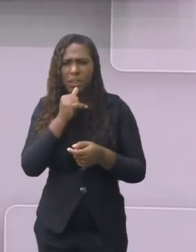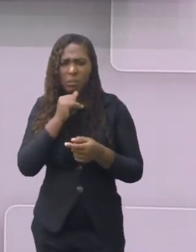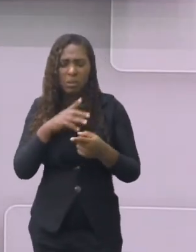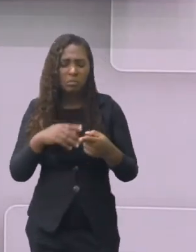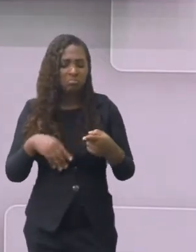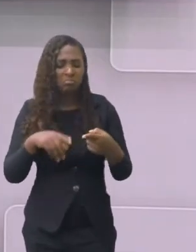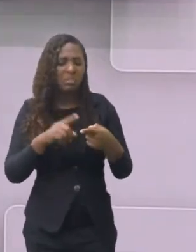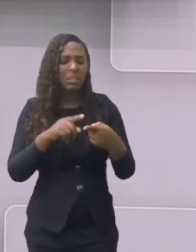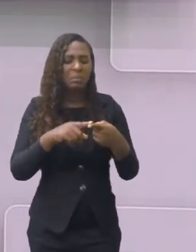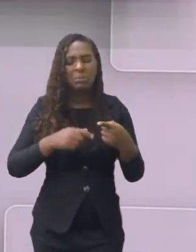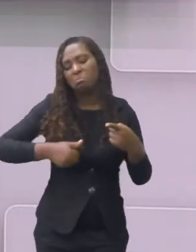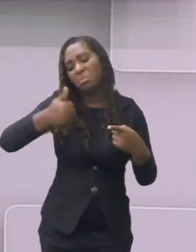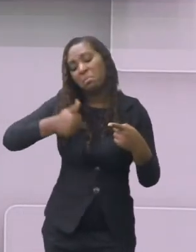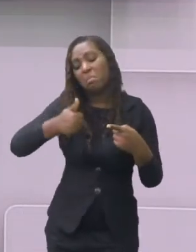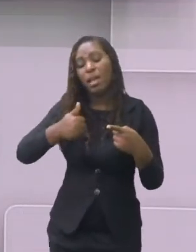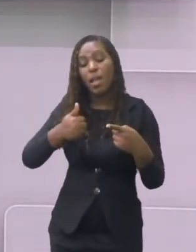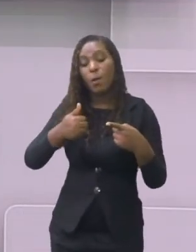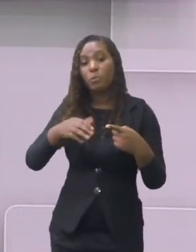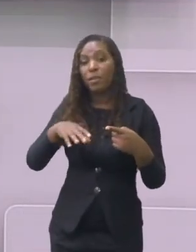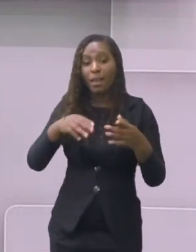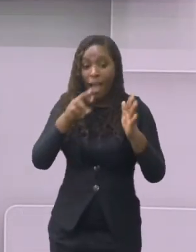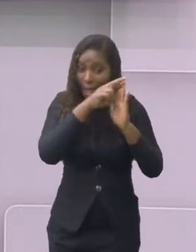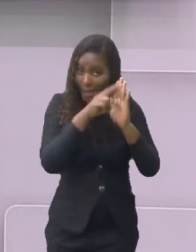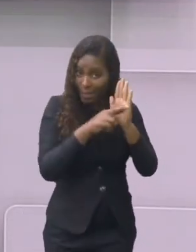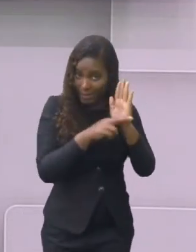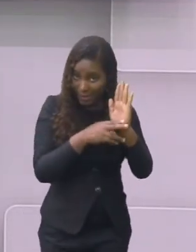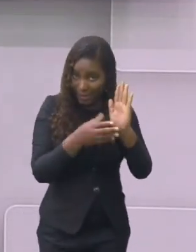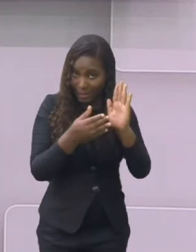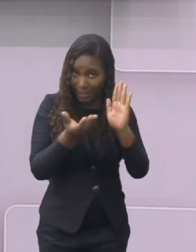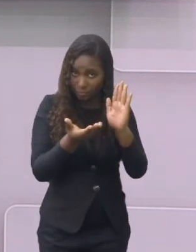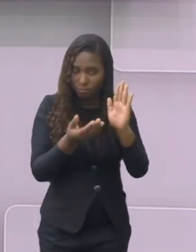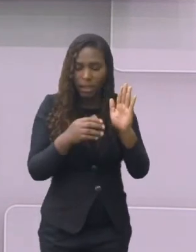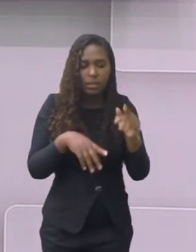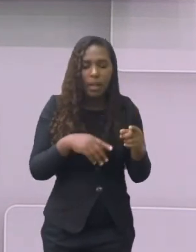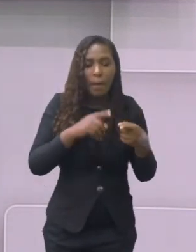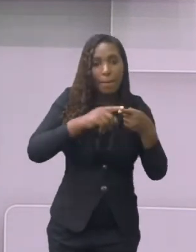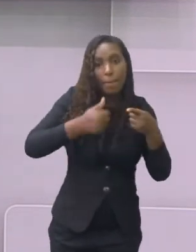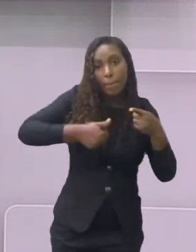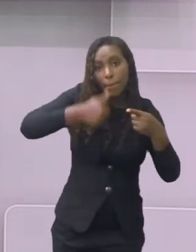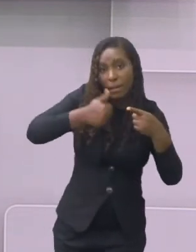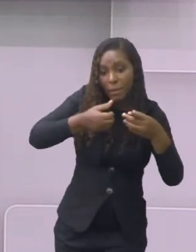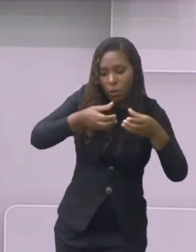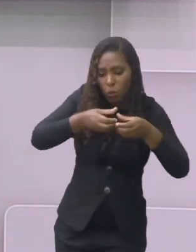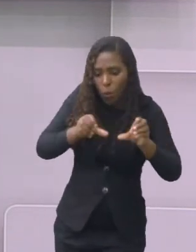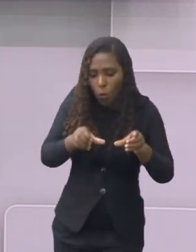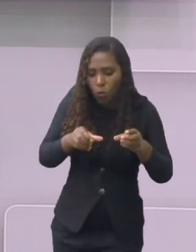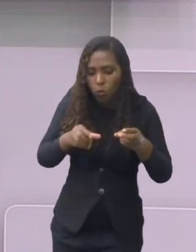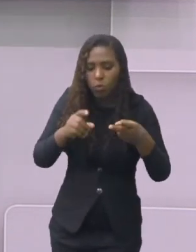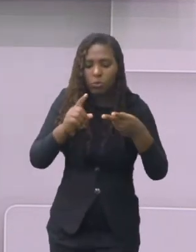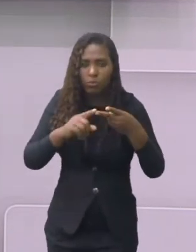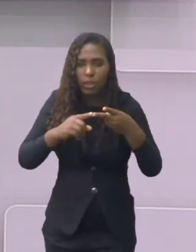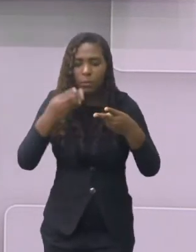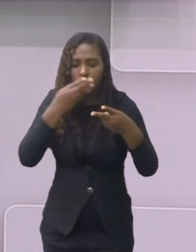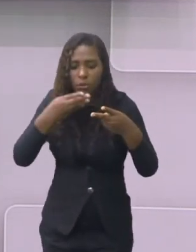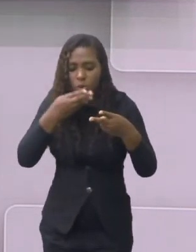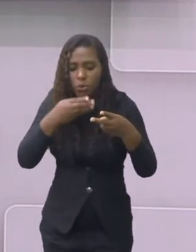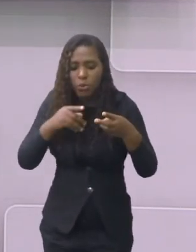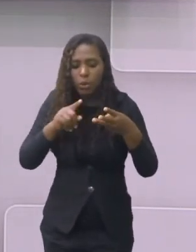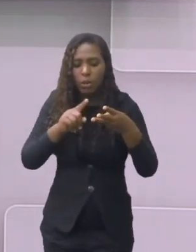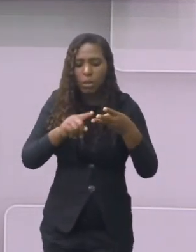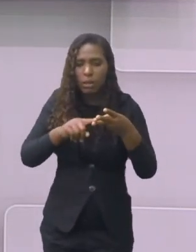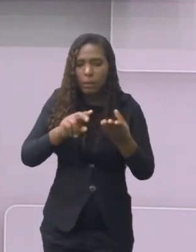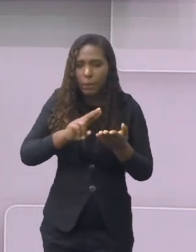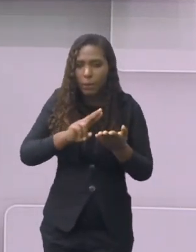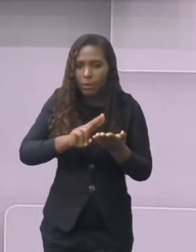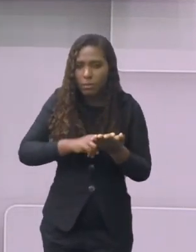aqui, pronto. Mas eu vou colocar tudo de uma vez, eu já adianto, eu já faço isso. Não. A receita, para ela dar